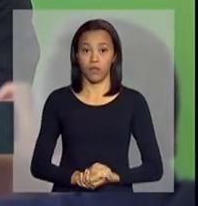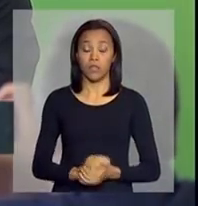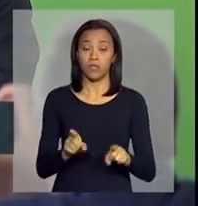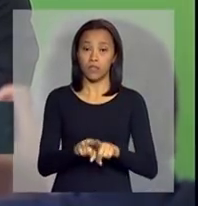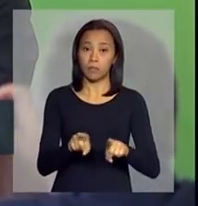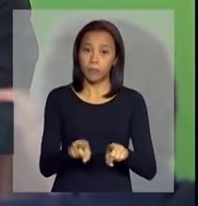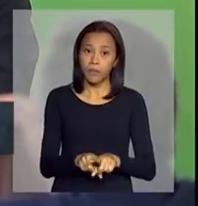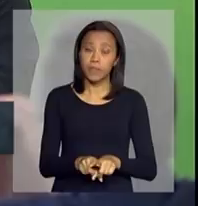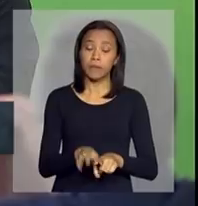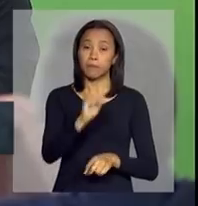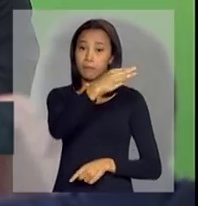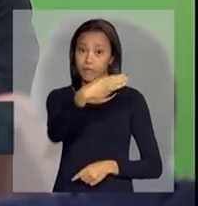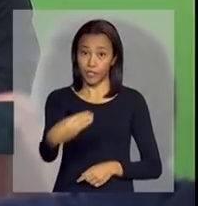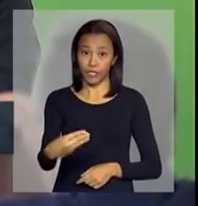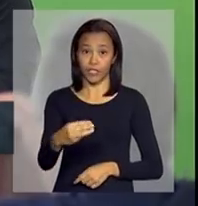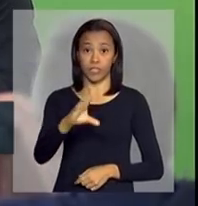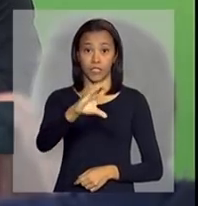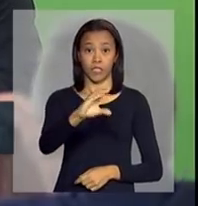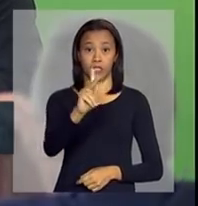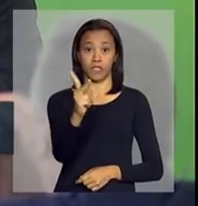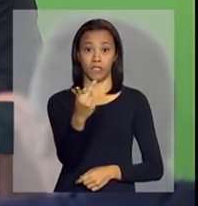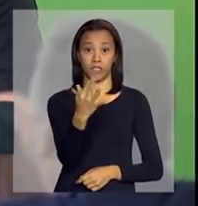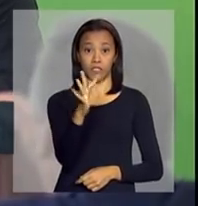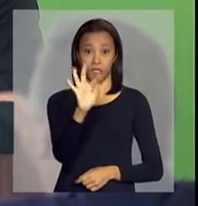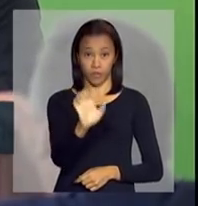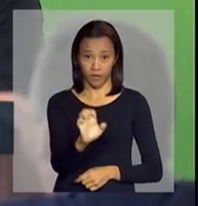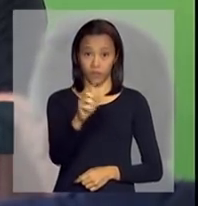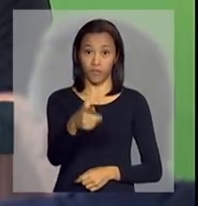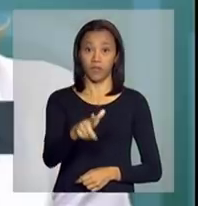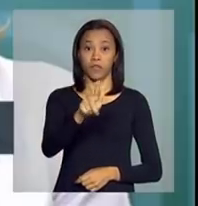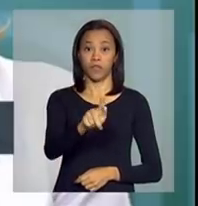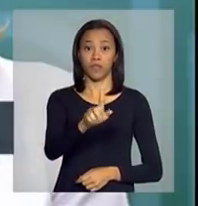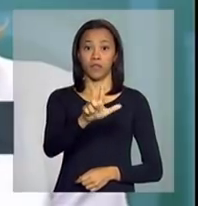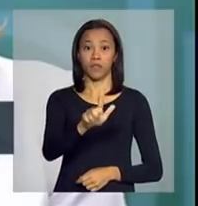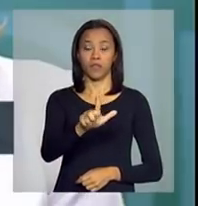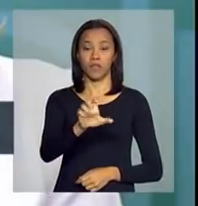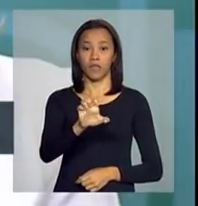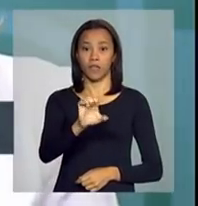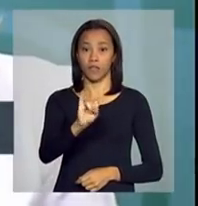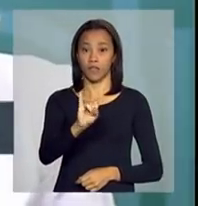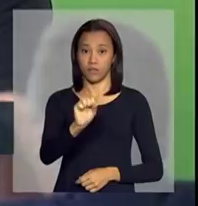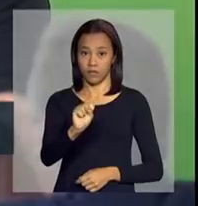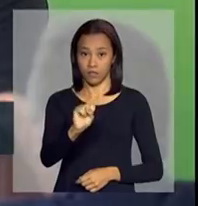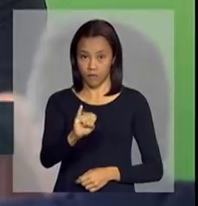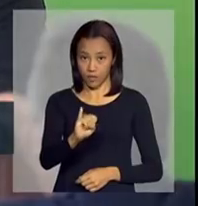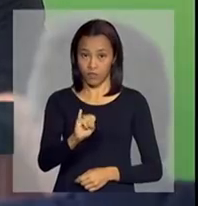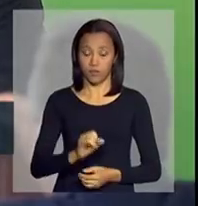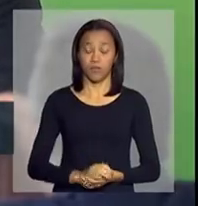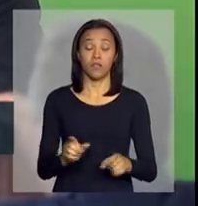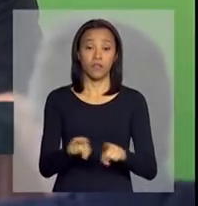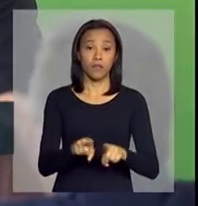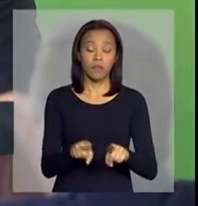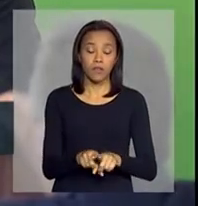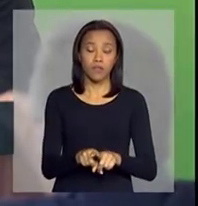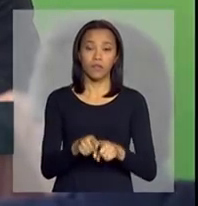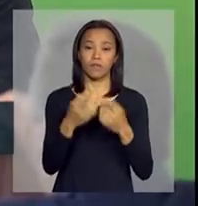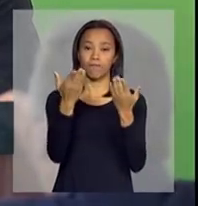ministra, chefe da Casa Civil, doutora Gleis Hoffmann, meu caro